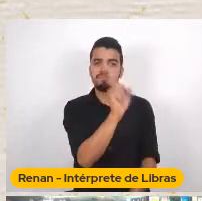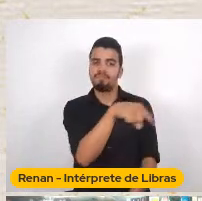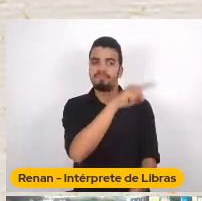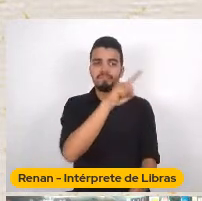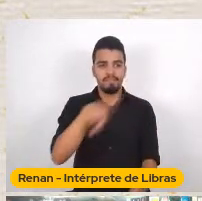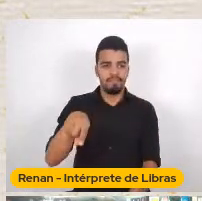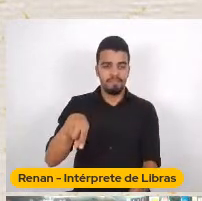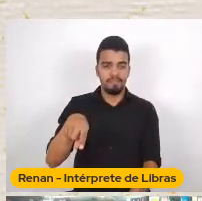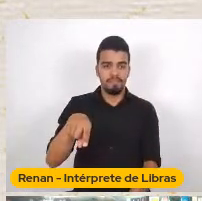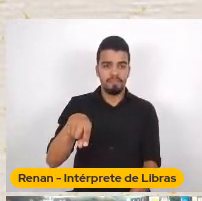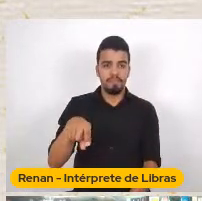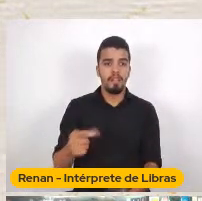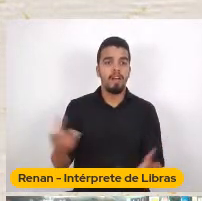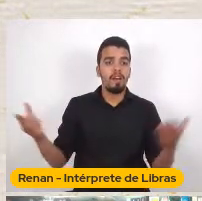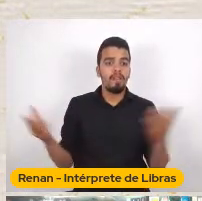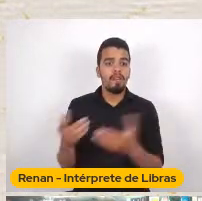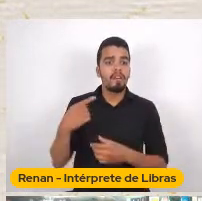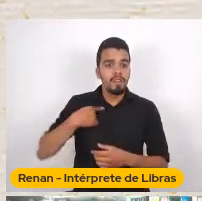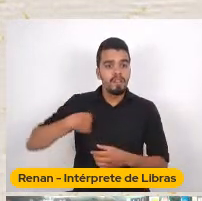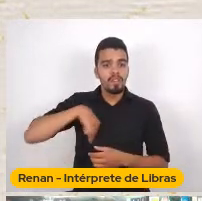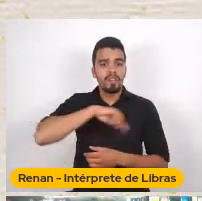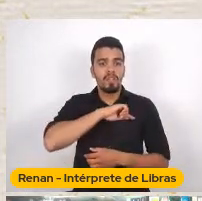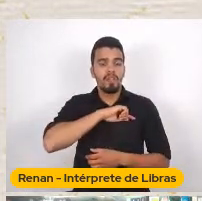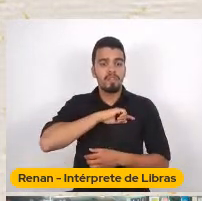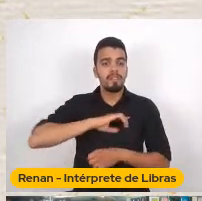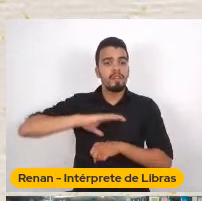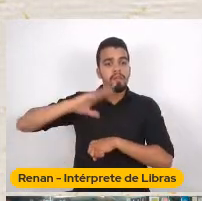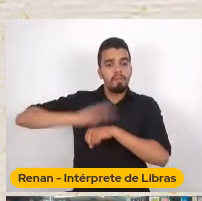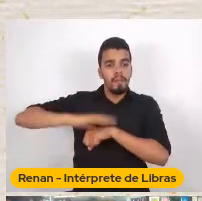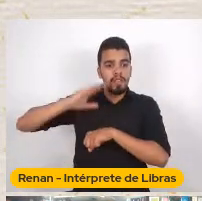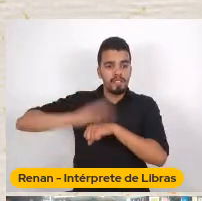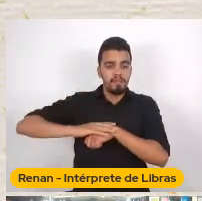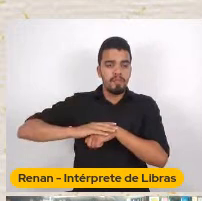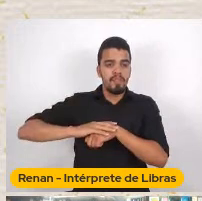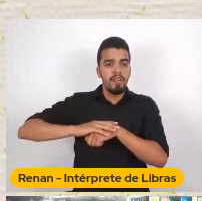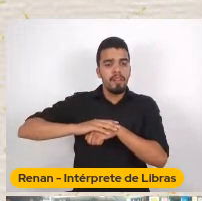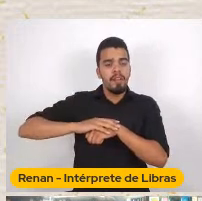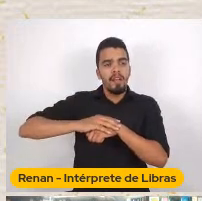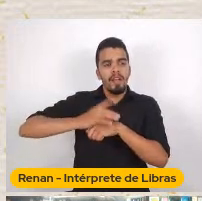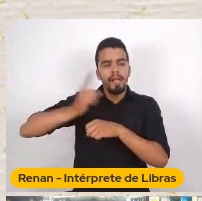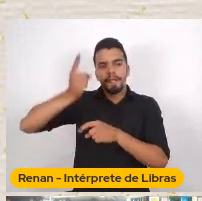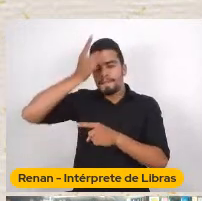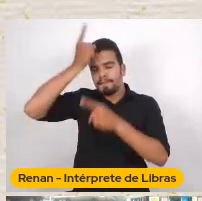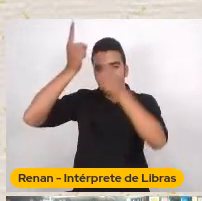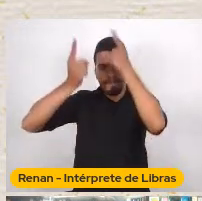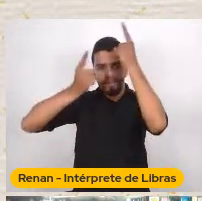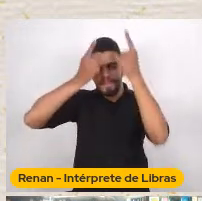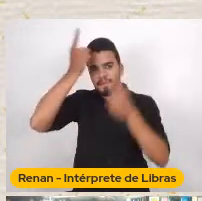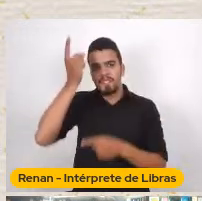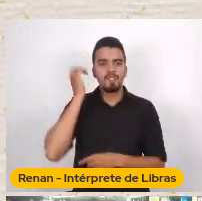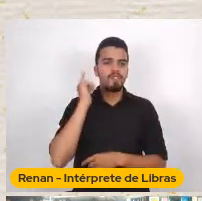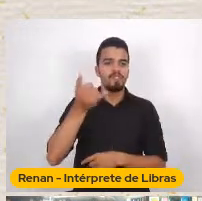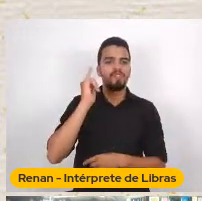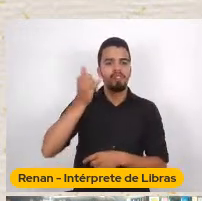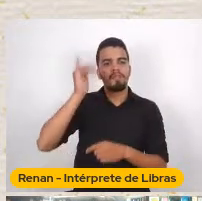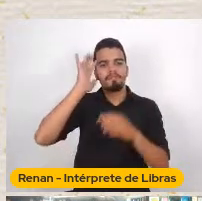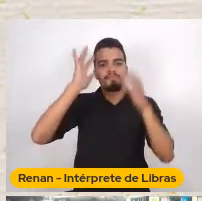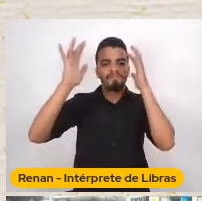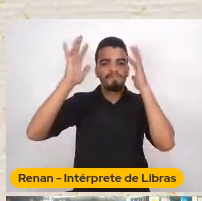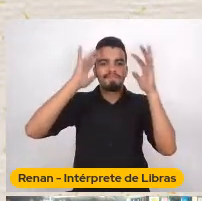isso A gente cria Uma geografia E uma história Imaginativas Elas vão se constituir Numa